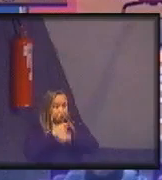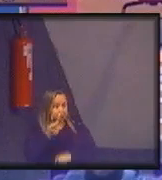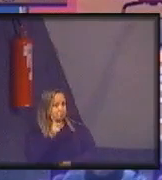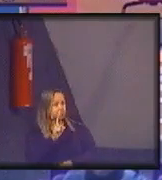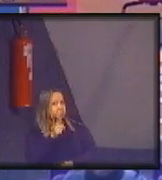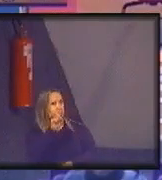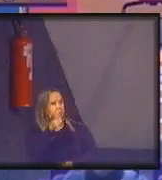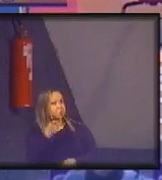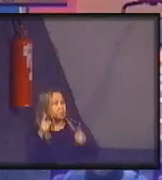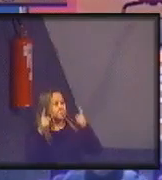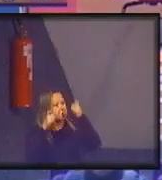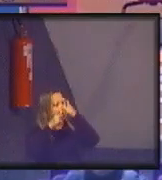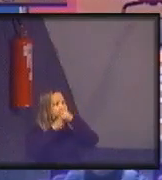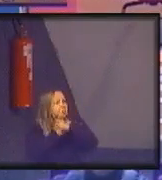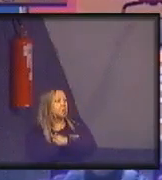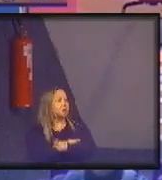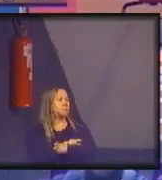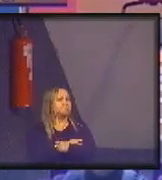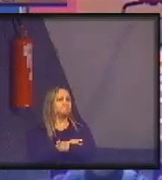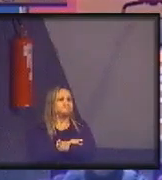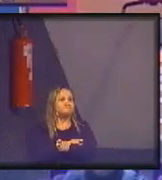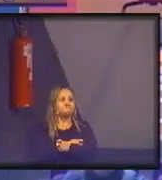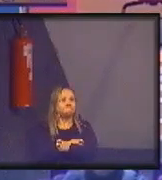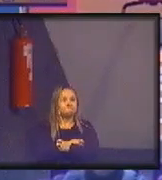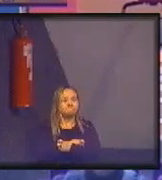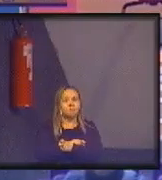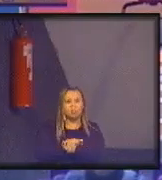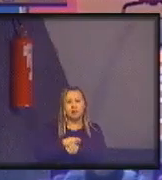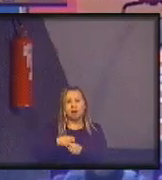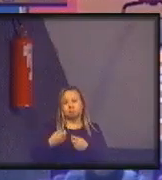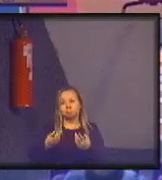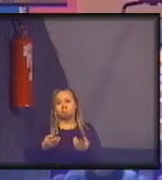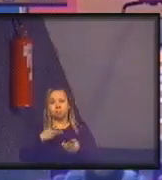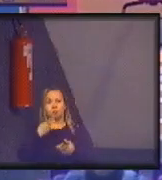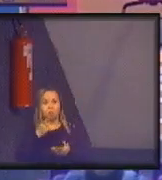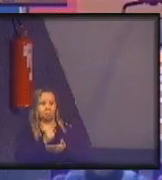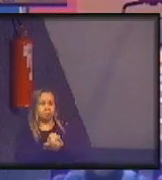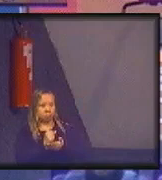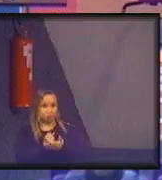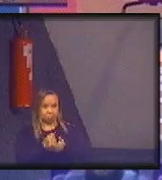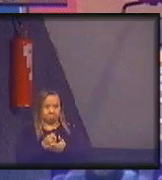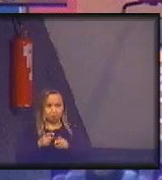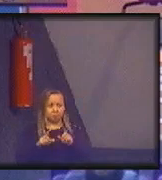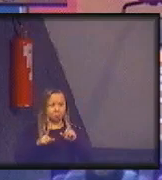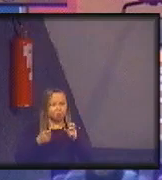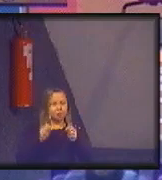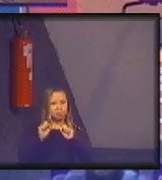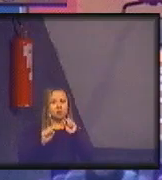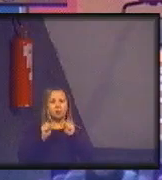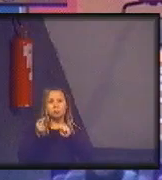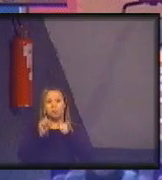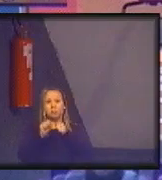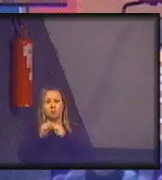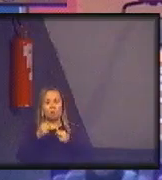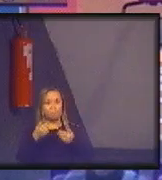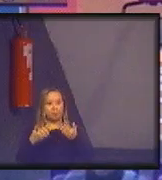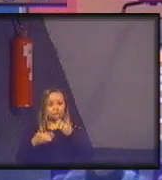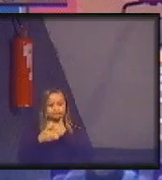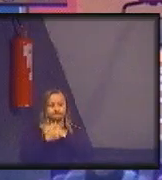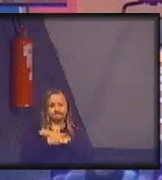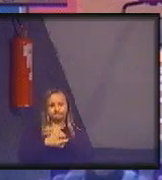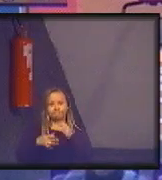uma dificuldade burocrática? A questão de como você faz a transversalidade,